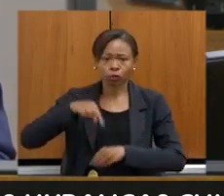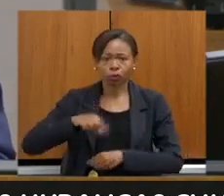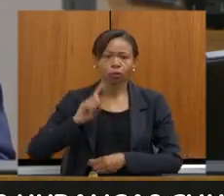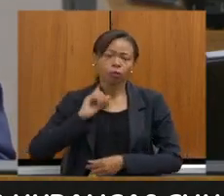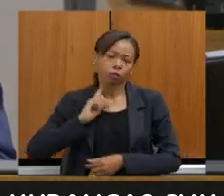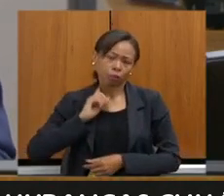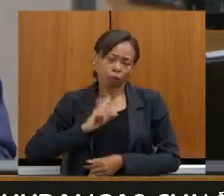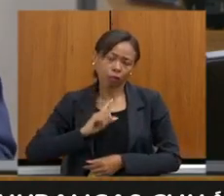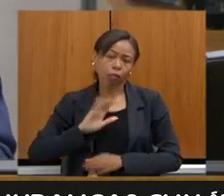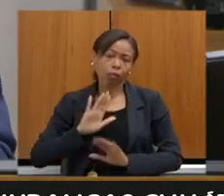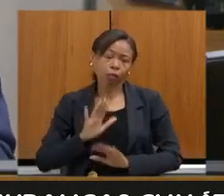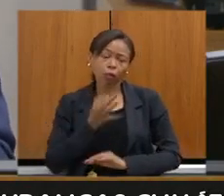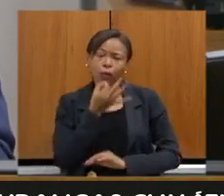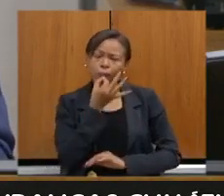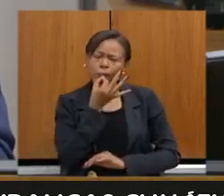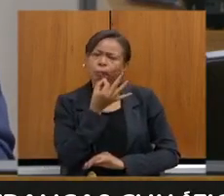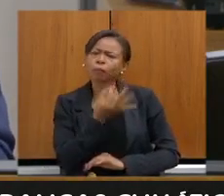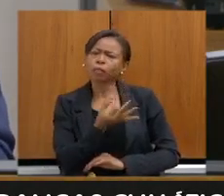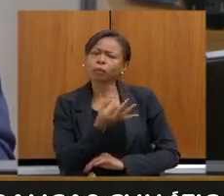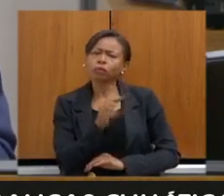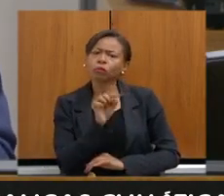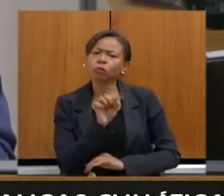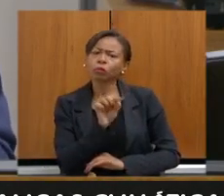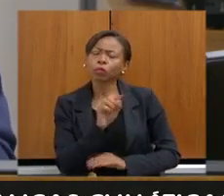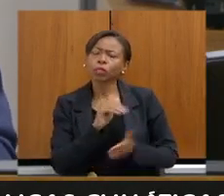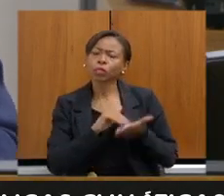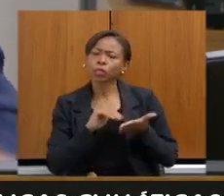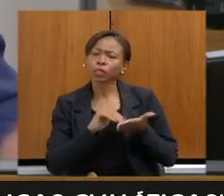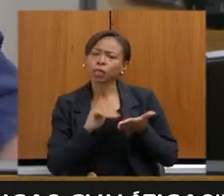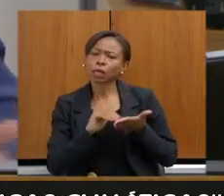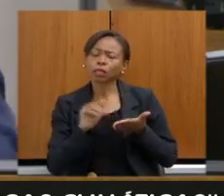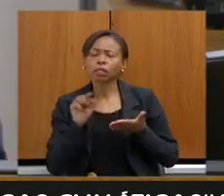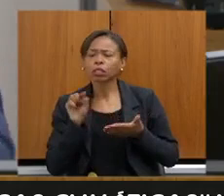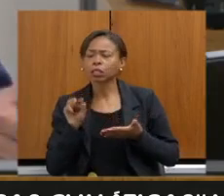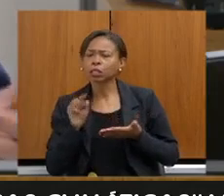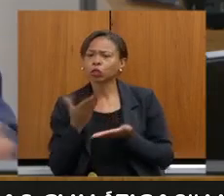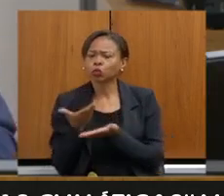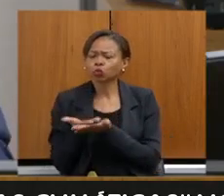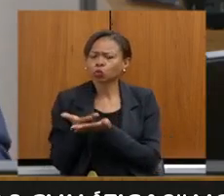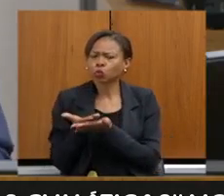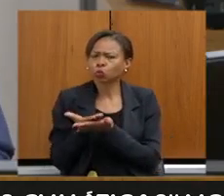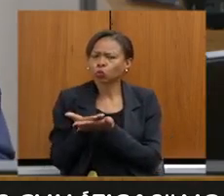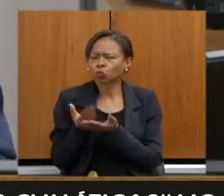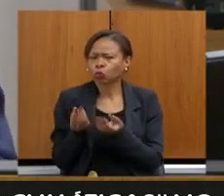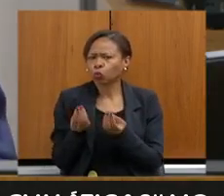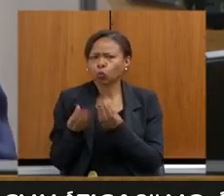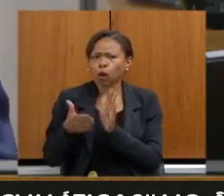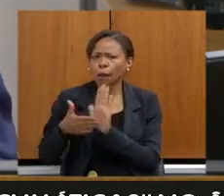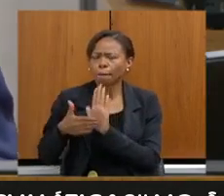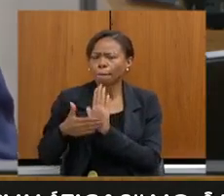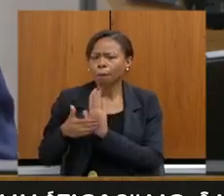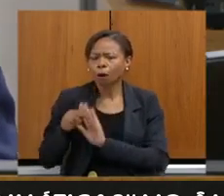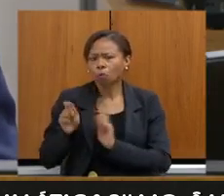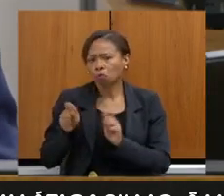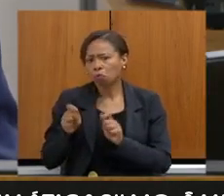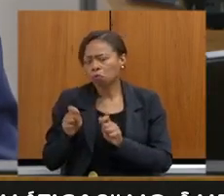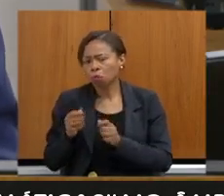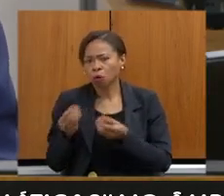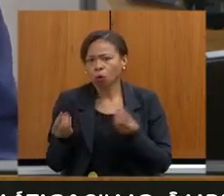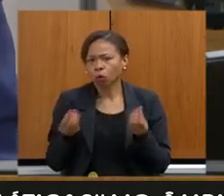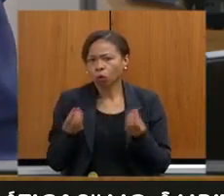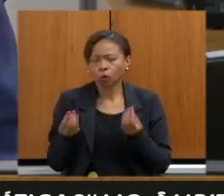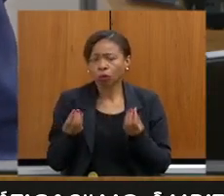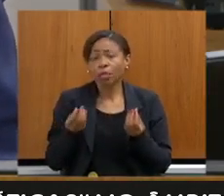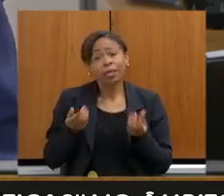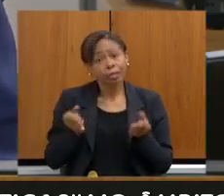perguntar a opinião da secretária sobre essa, a possibilidade desse estudo, para que a gente possa também, para que seja um